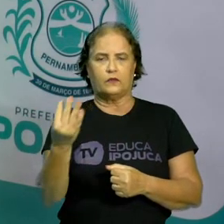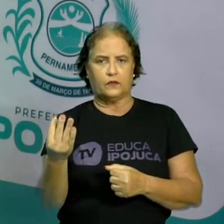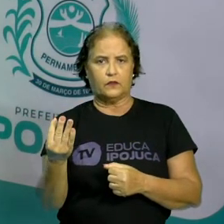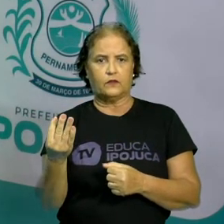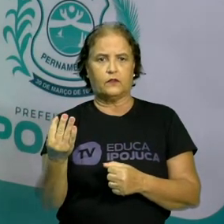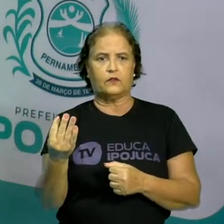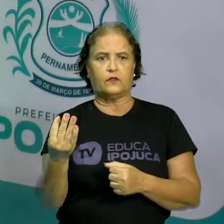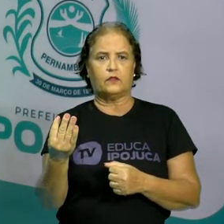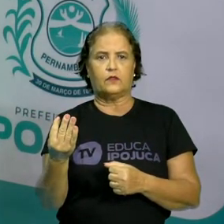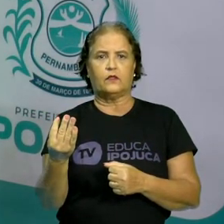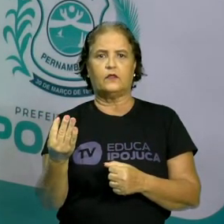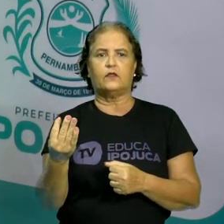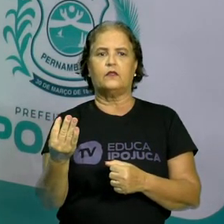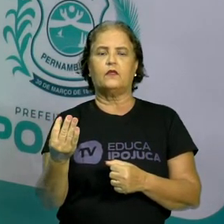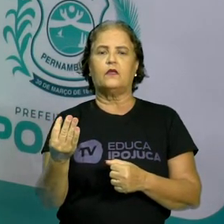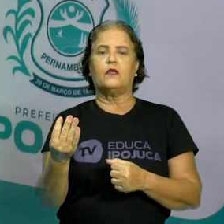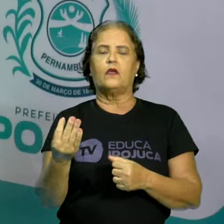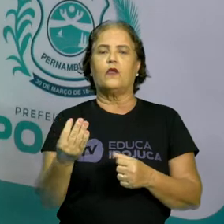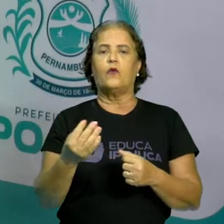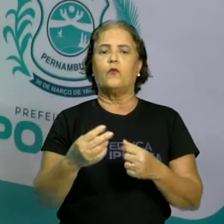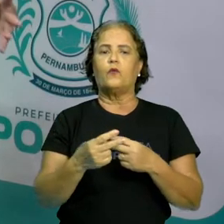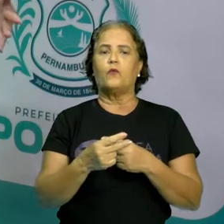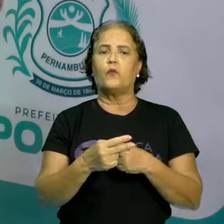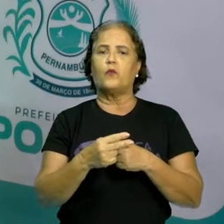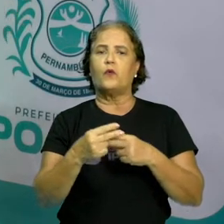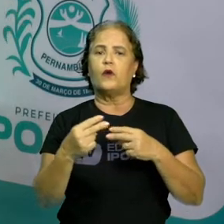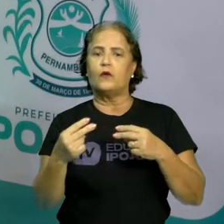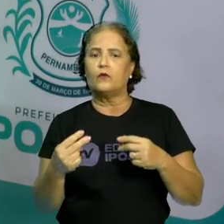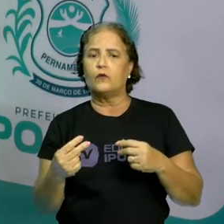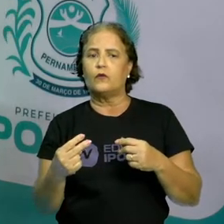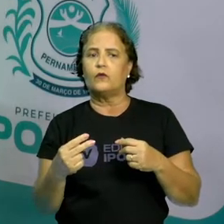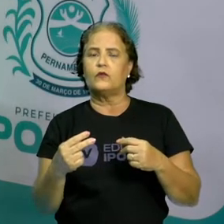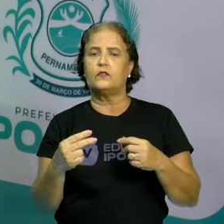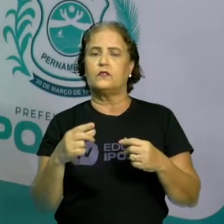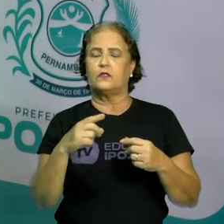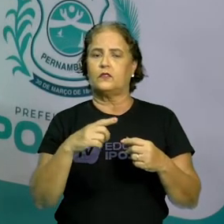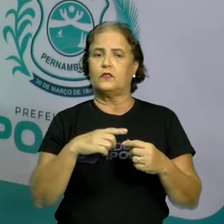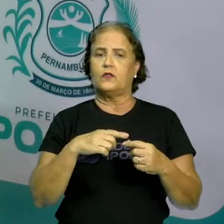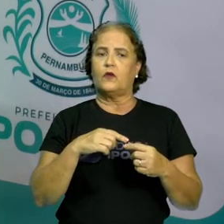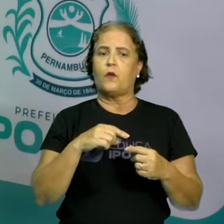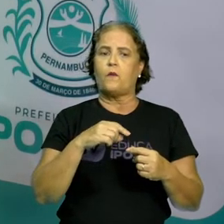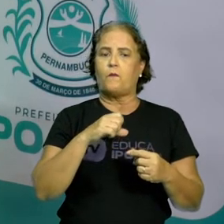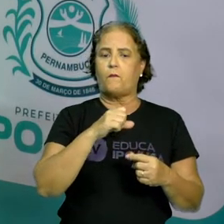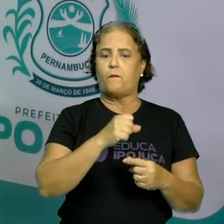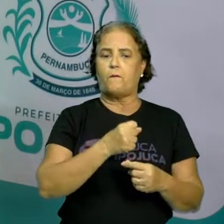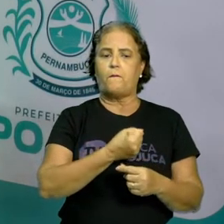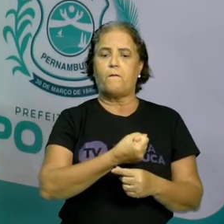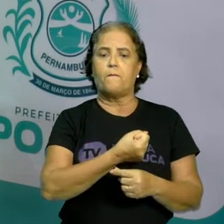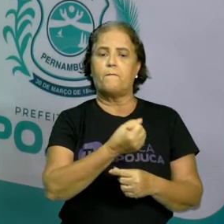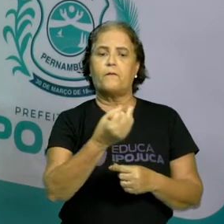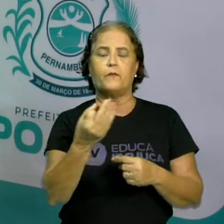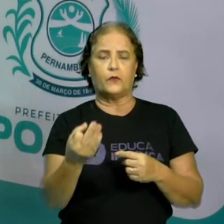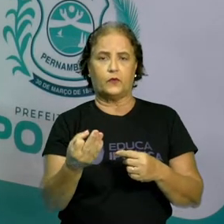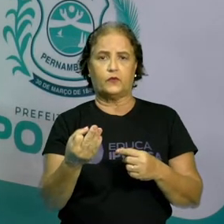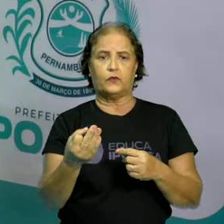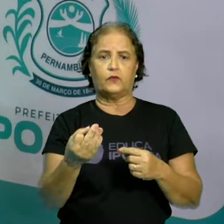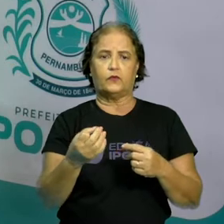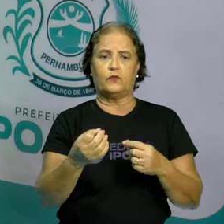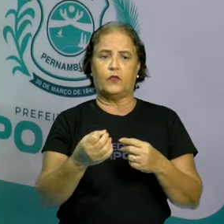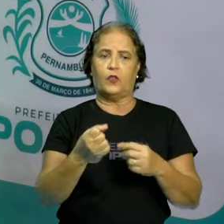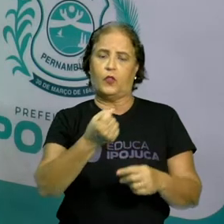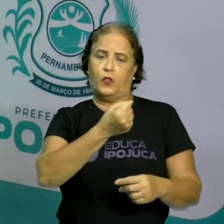que existe em acumulação. Ou seja, é uma acumulação de números ou de objetos.